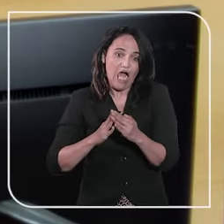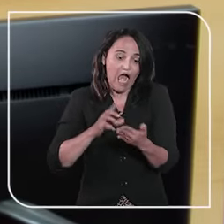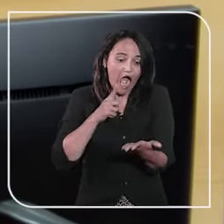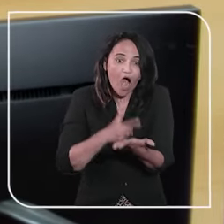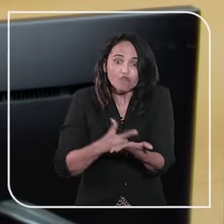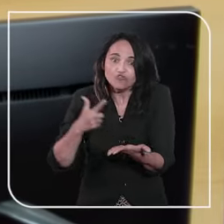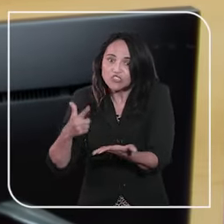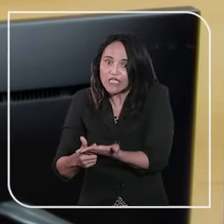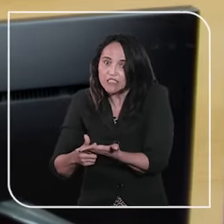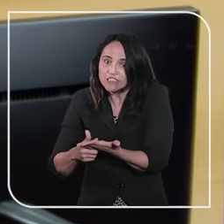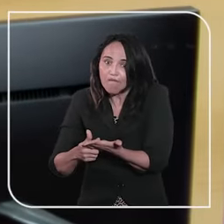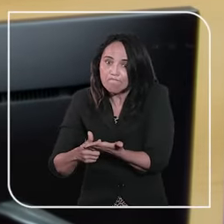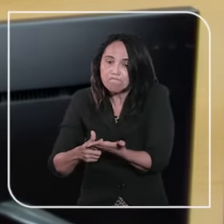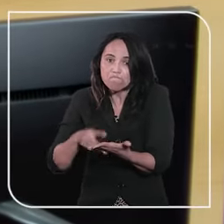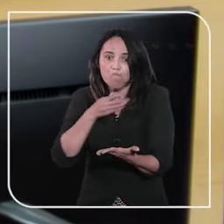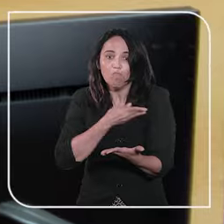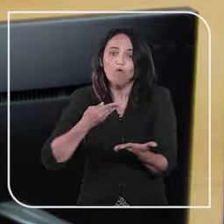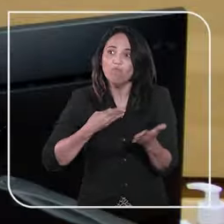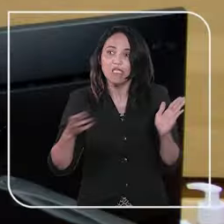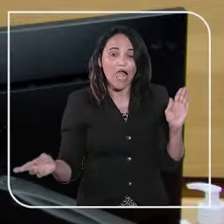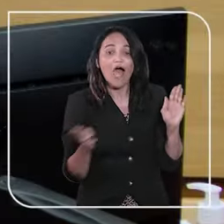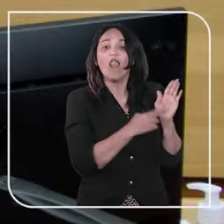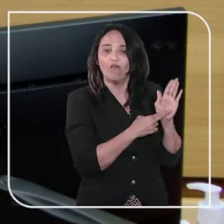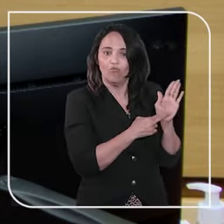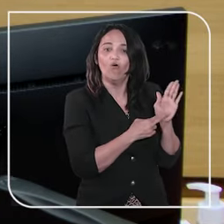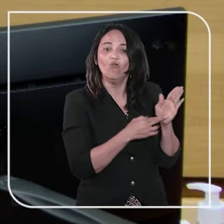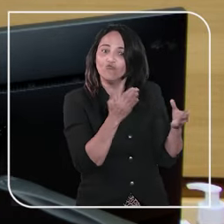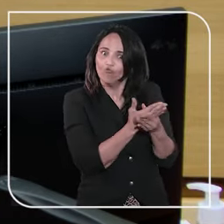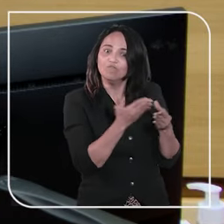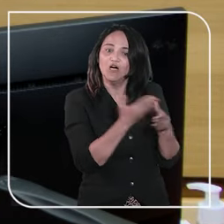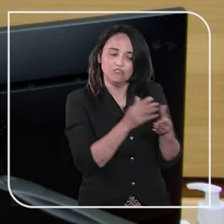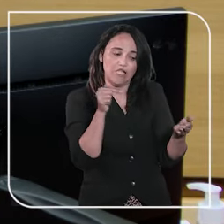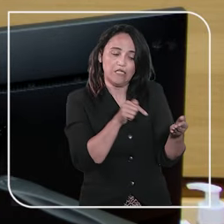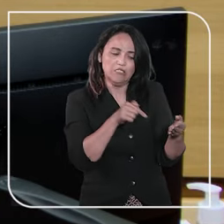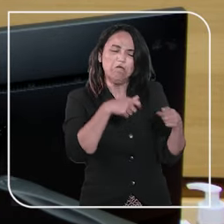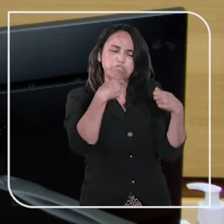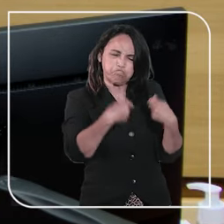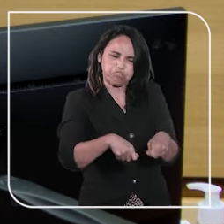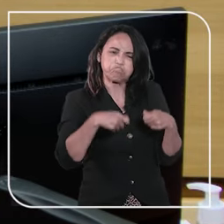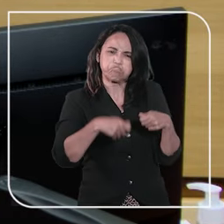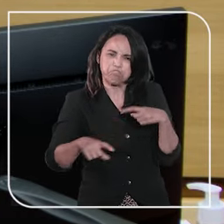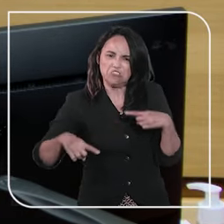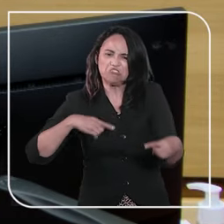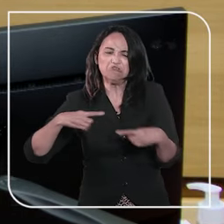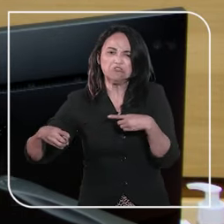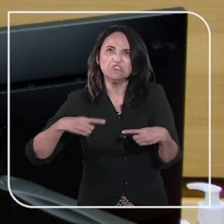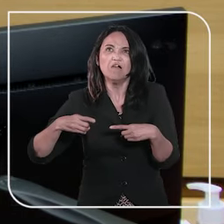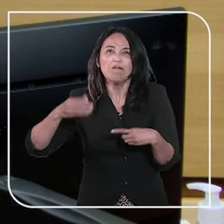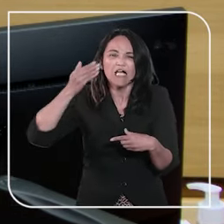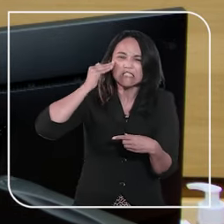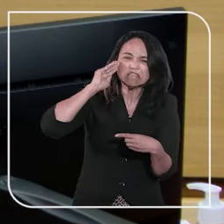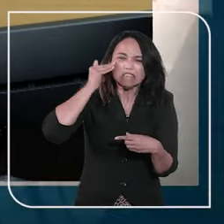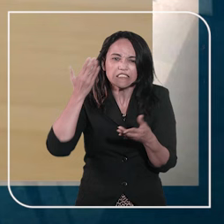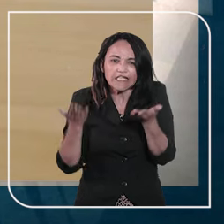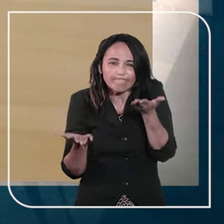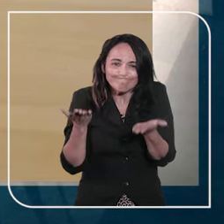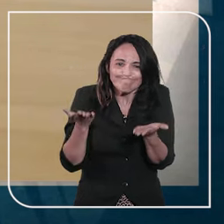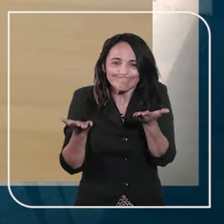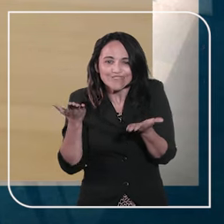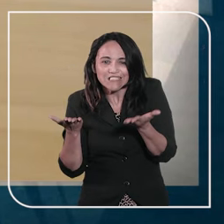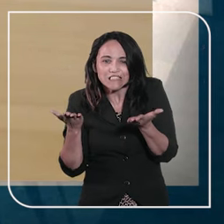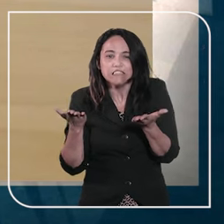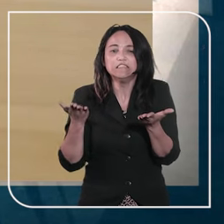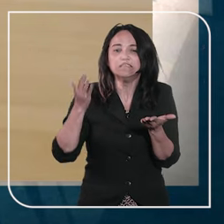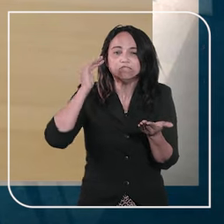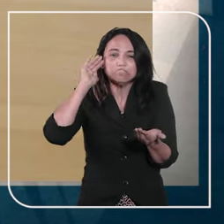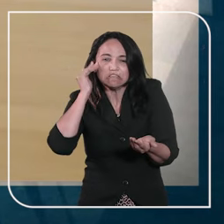é relator de um dos recursos afetados. Ele diz ser necessário discutir o assunto para chegar a um equilíbrio. Manter o